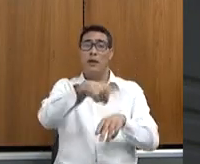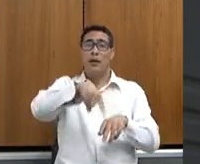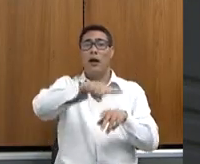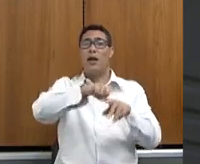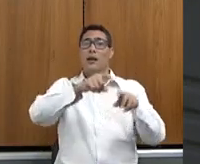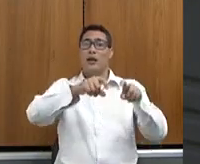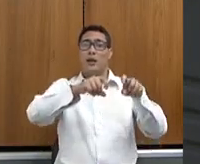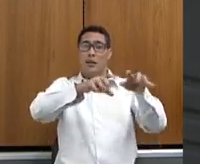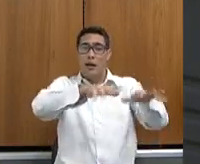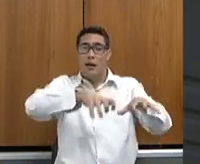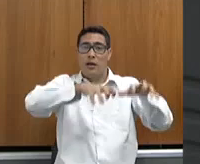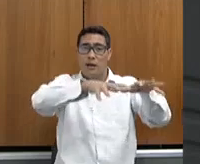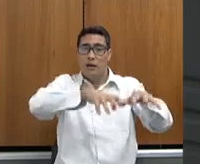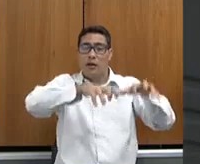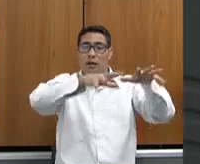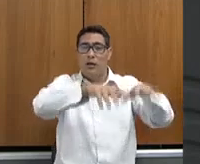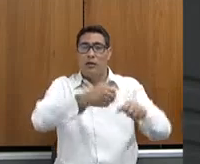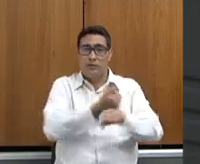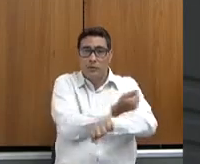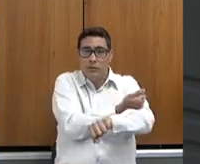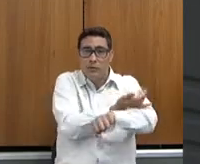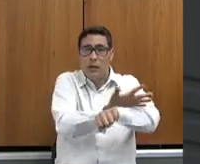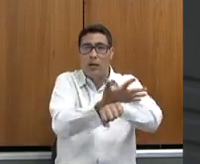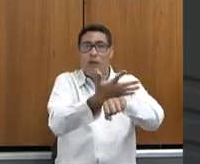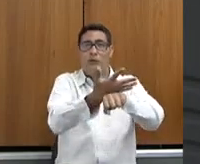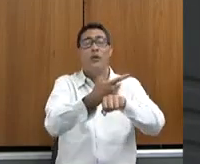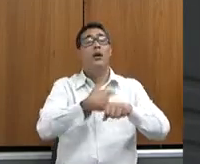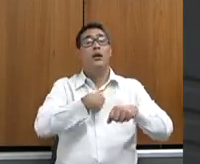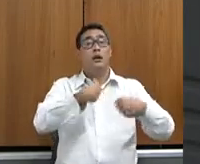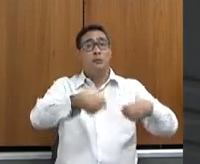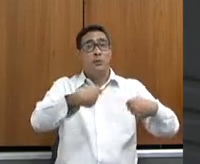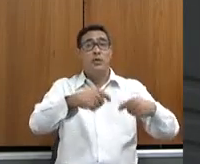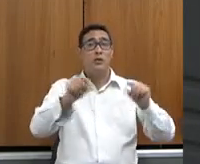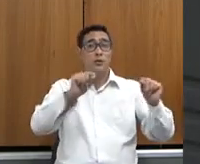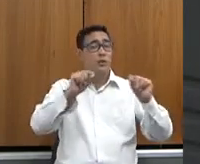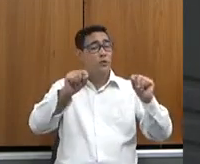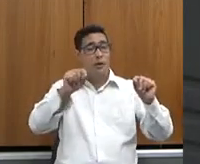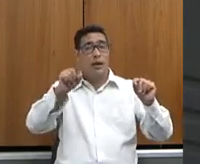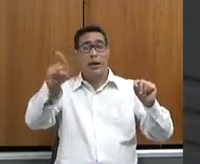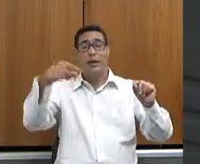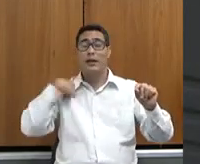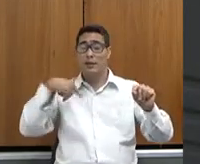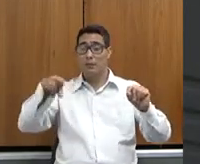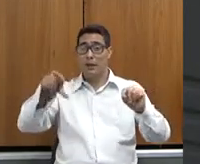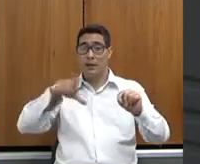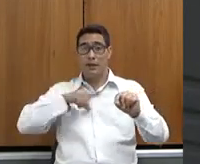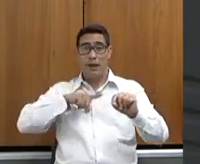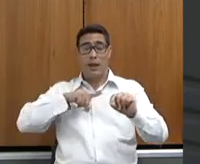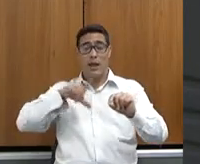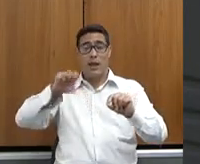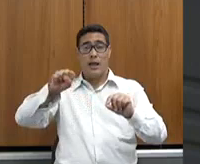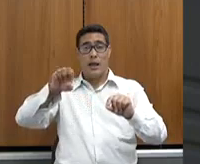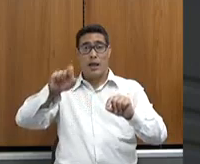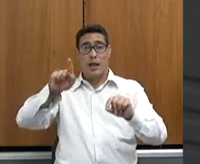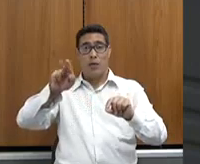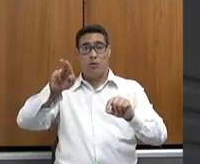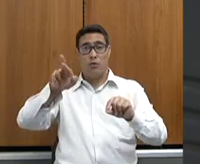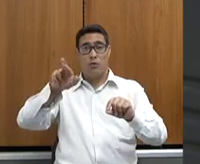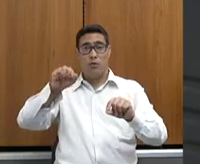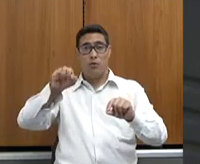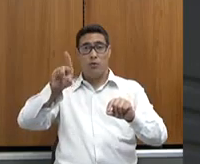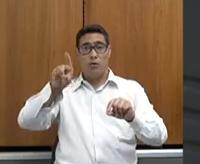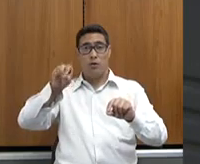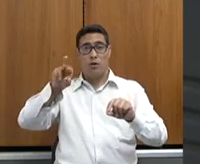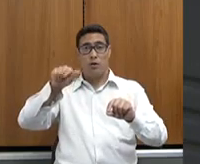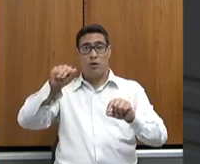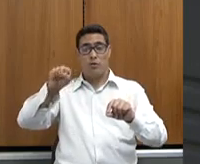recurso, a gente buscar os parceiros e buscar quem entende disso, que são as seguradoras. E aí, sim, quebrar esse paradigma